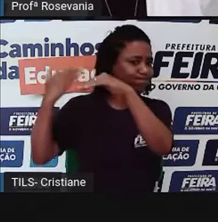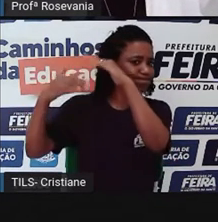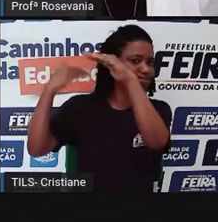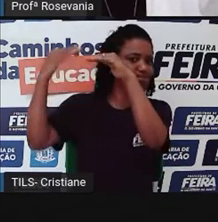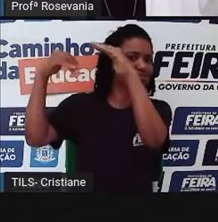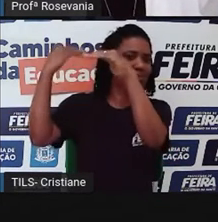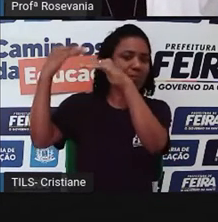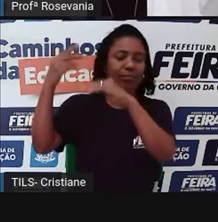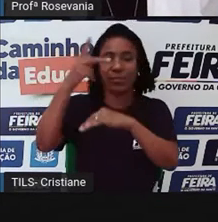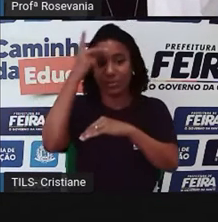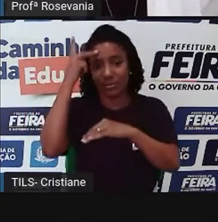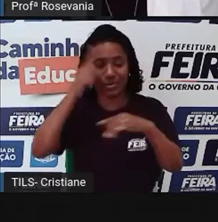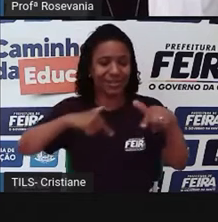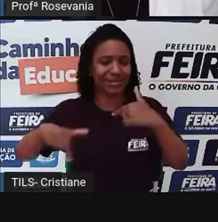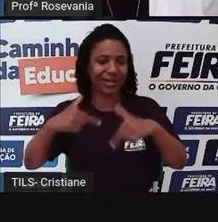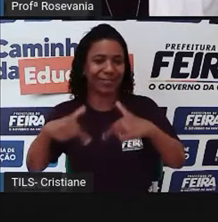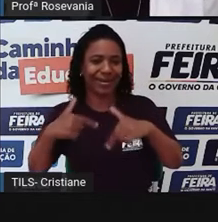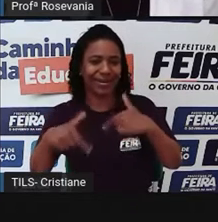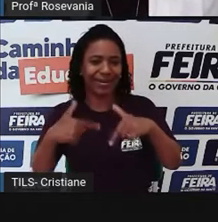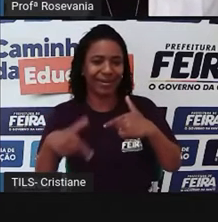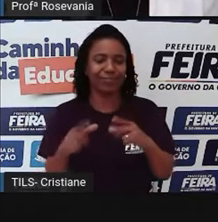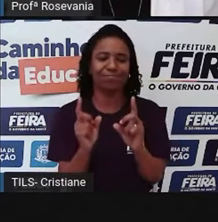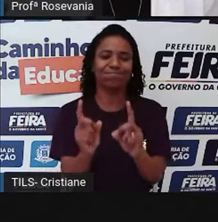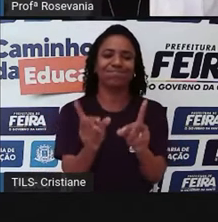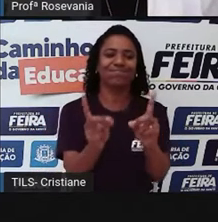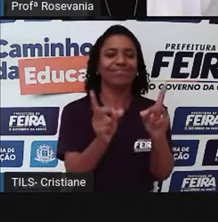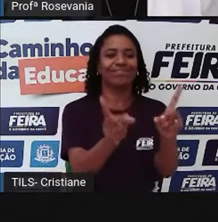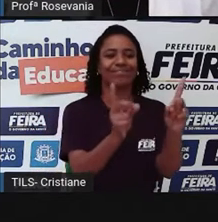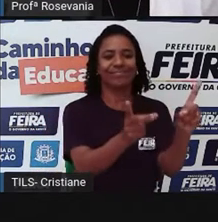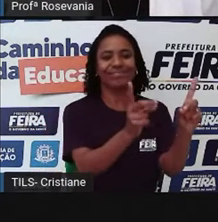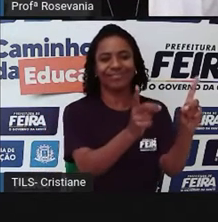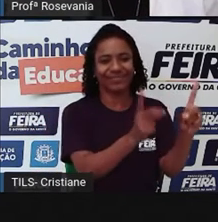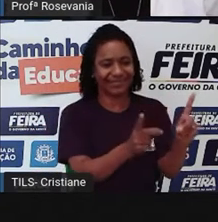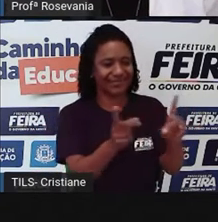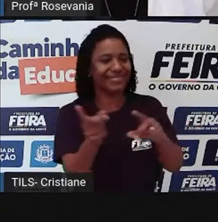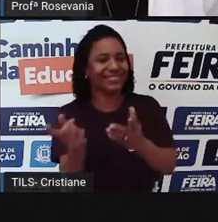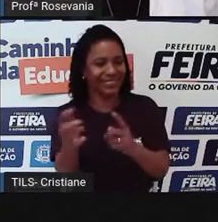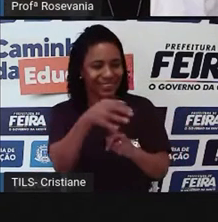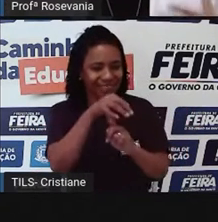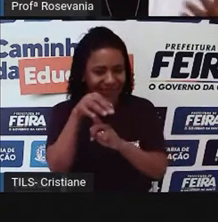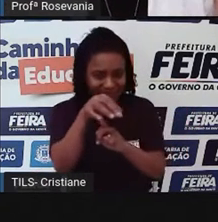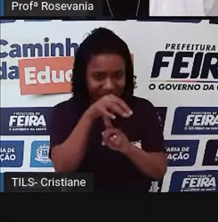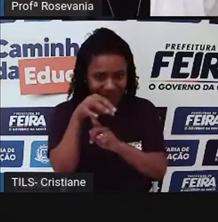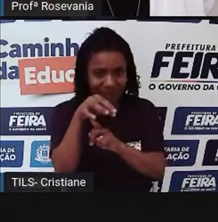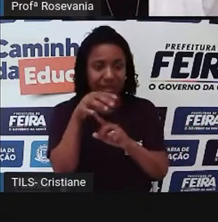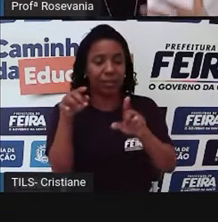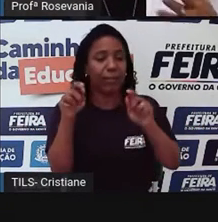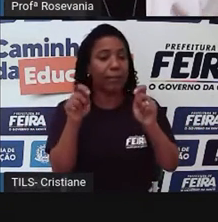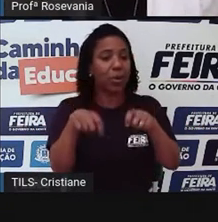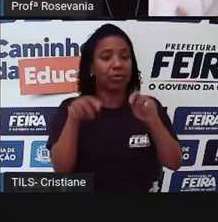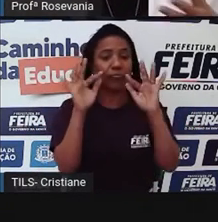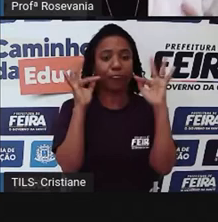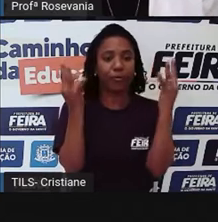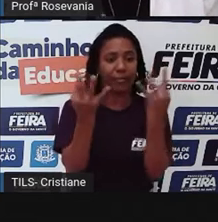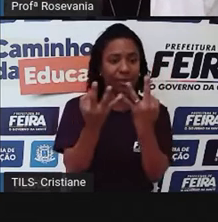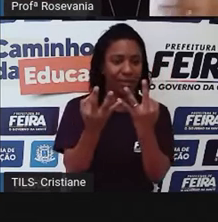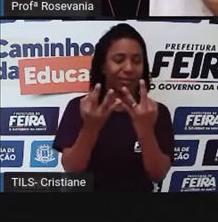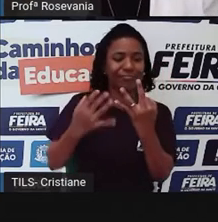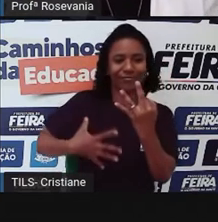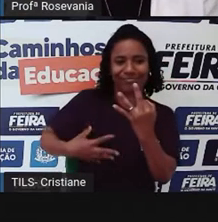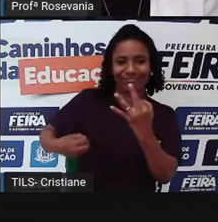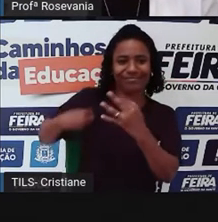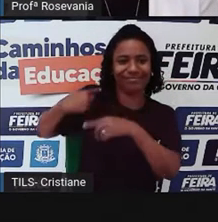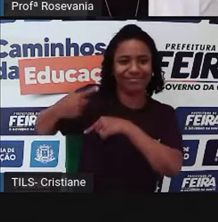quantidade de pessoas, muitas vezes, né, da mesma família, e é uma atividade prática que vai passando de pai para filho,